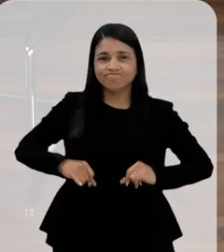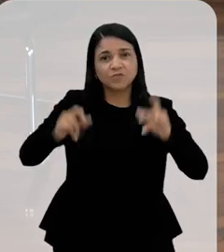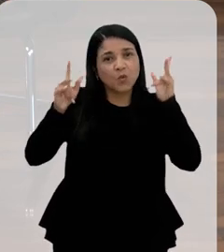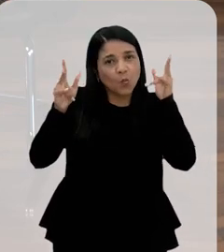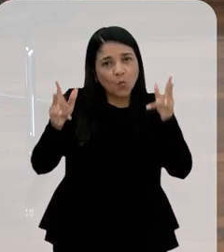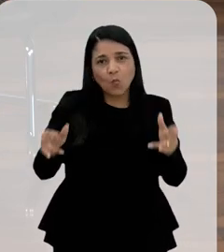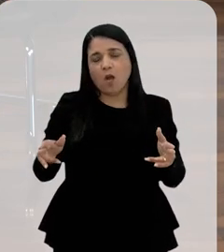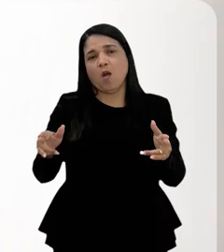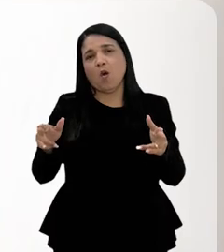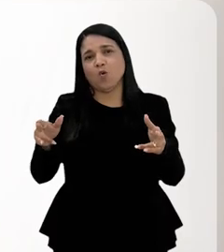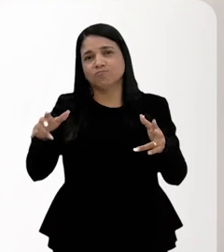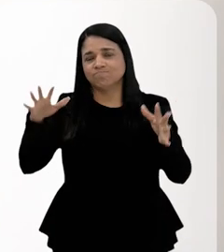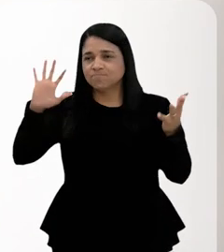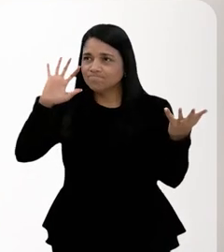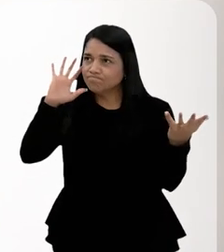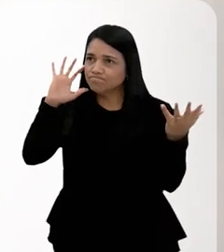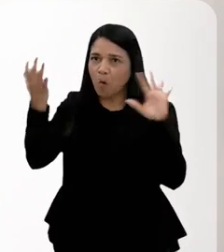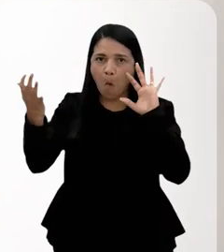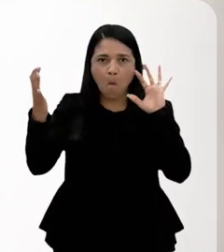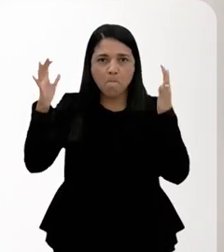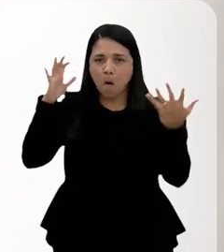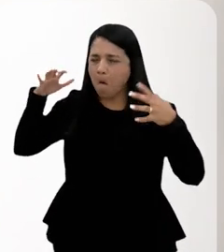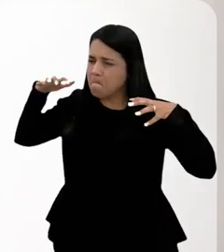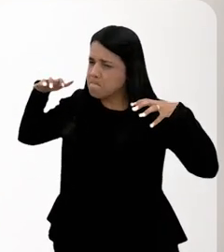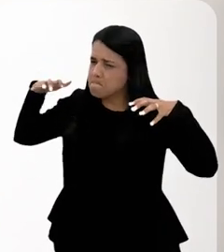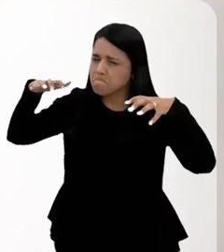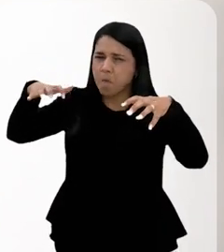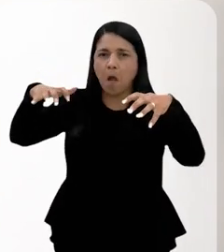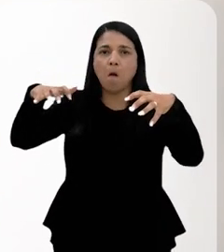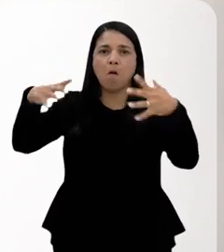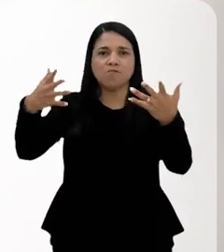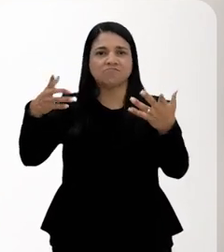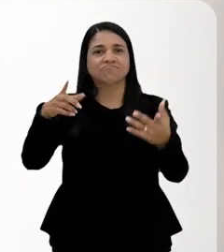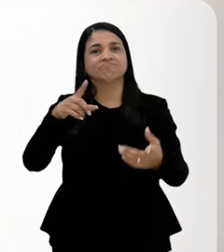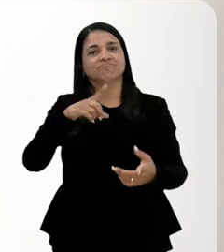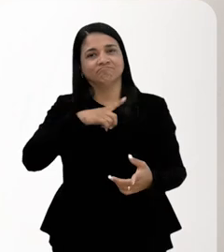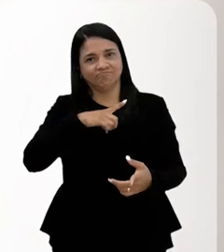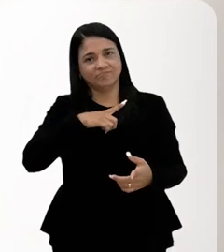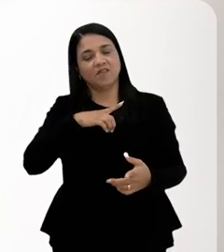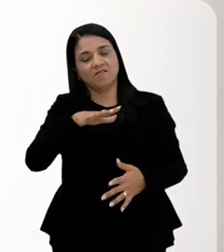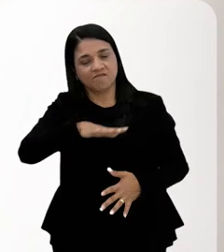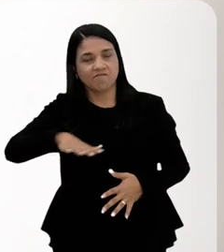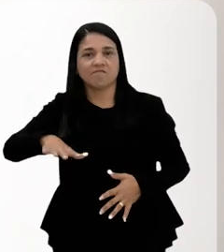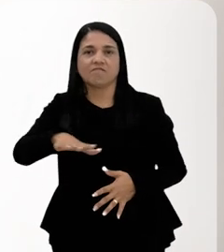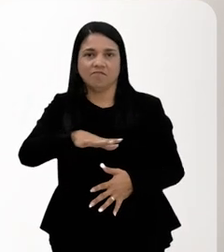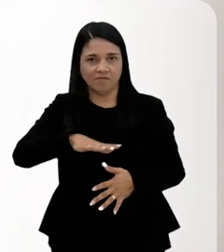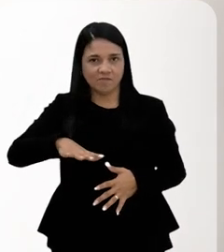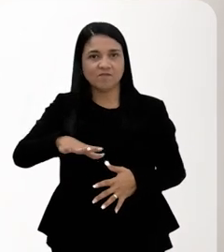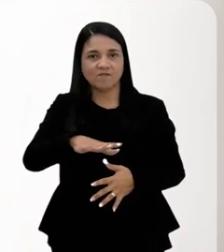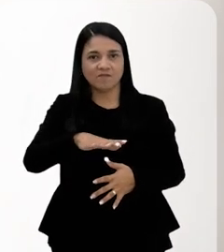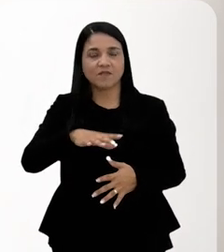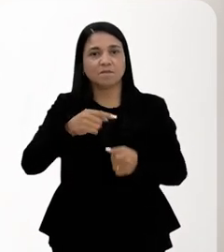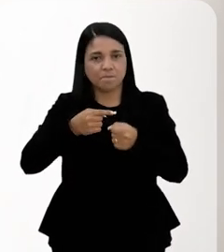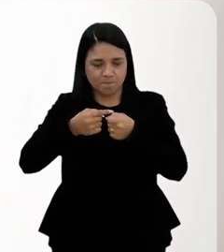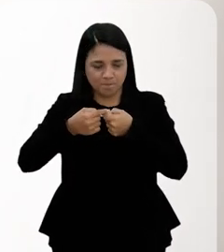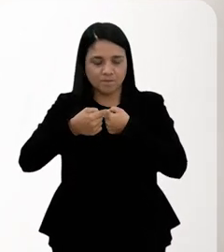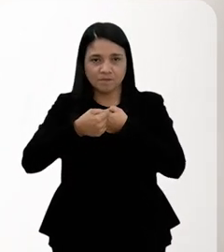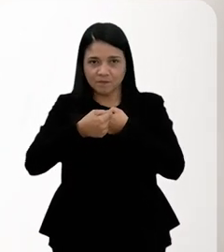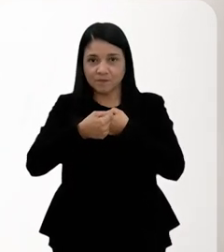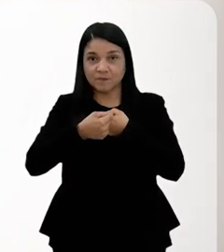com os últimos eventos climáticos, as últimas chuvas torrenciais que caíram naquele município. Então,